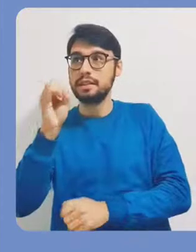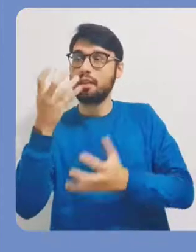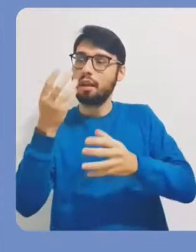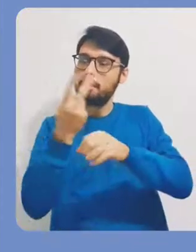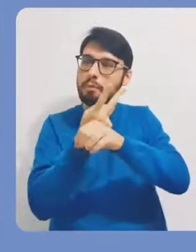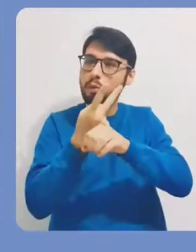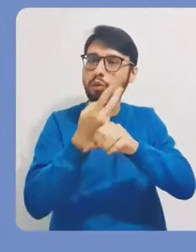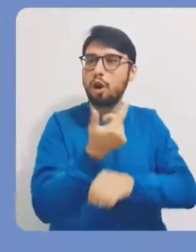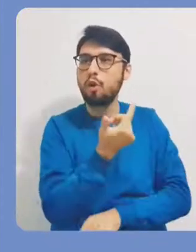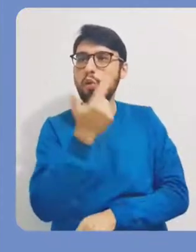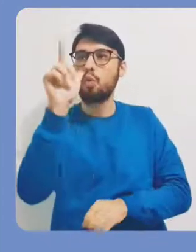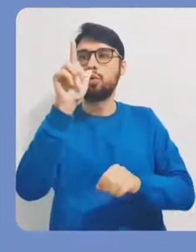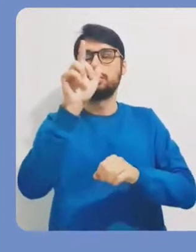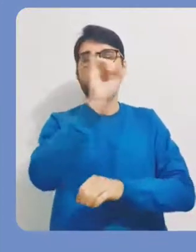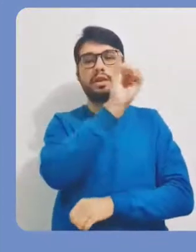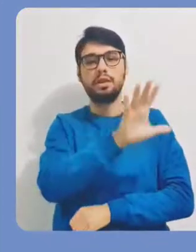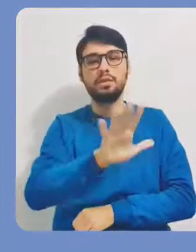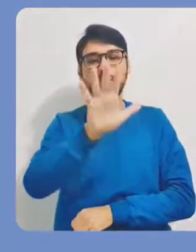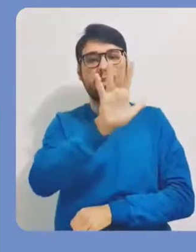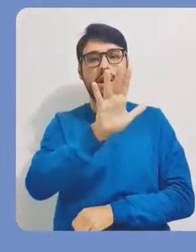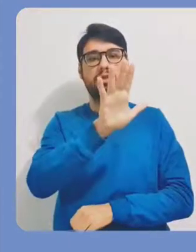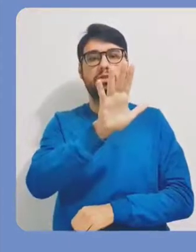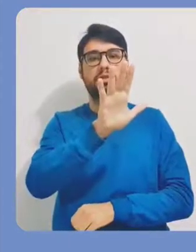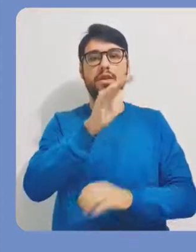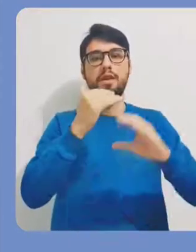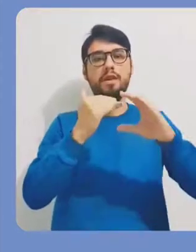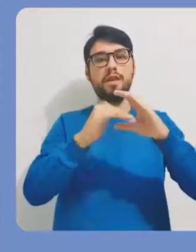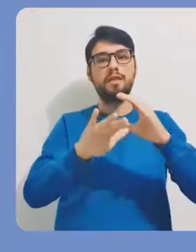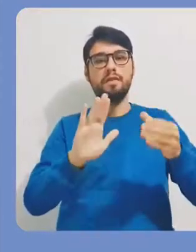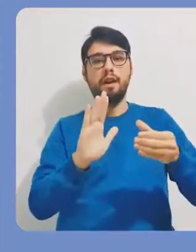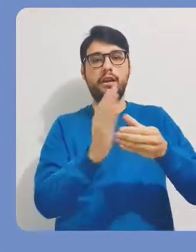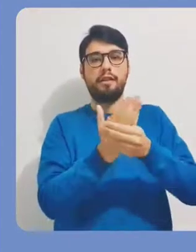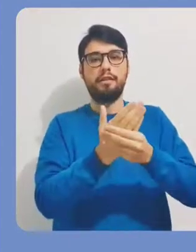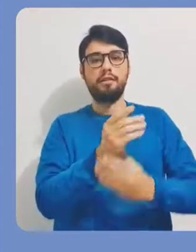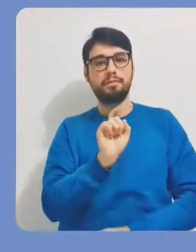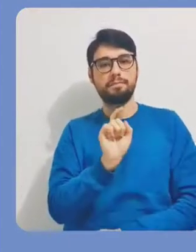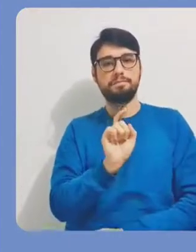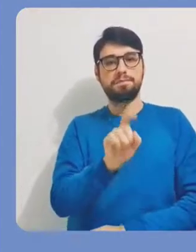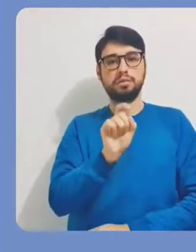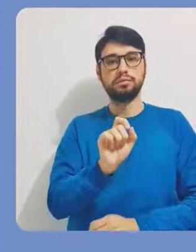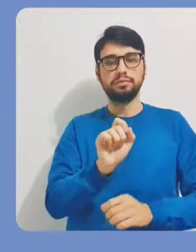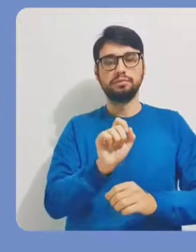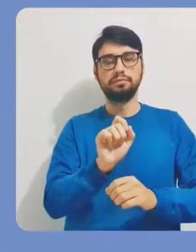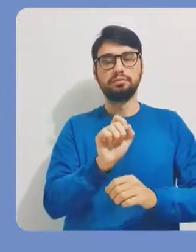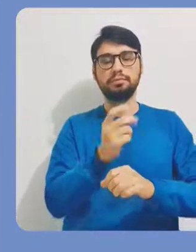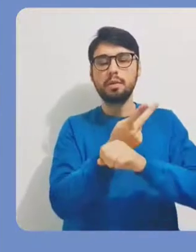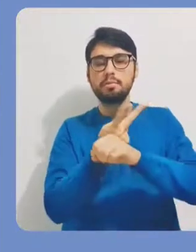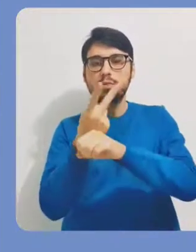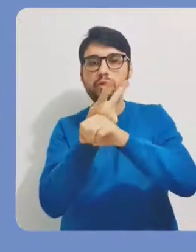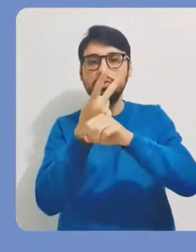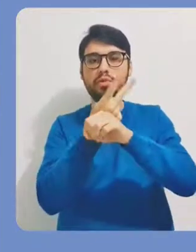eu queira enviar uma imagem do meu computador, eu tenho que clicar aqui nesta opção enviar arquivos.